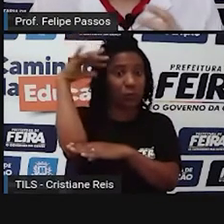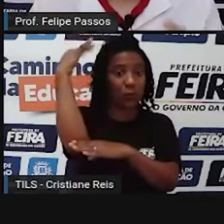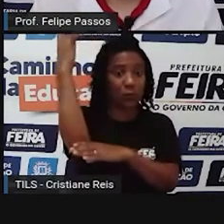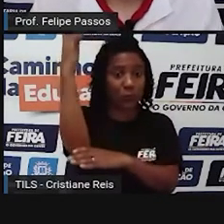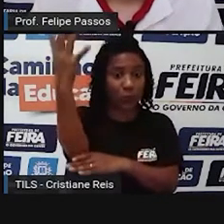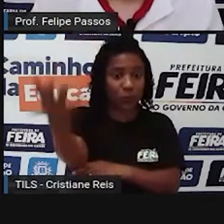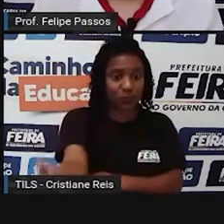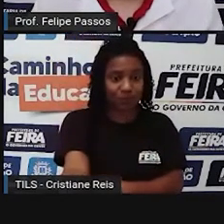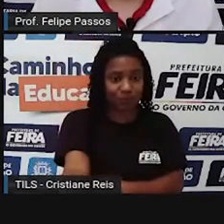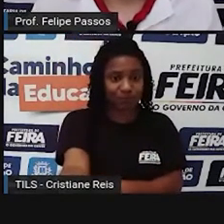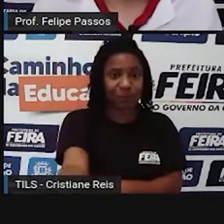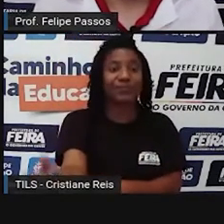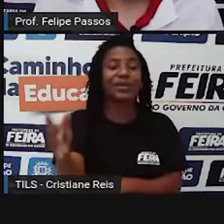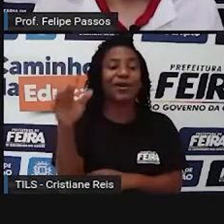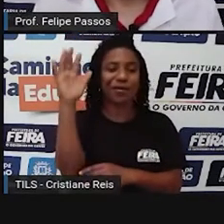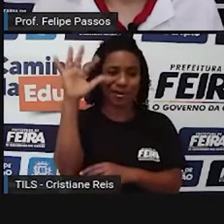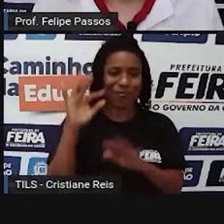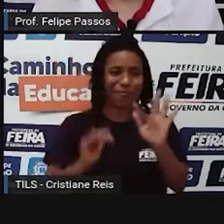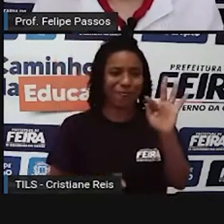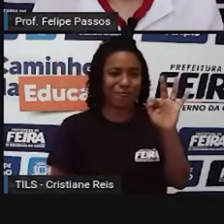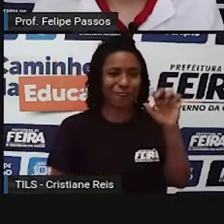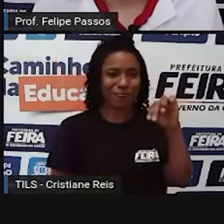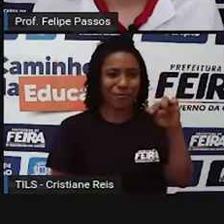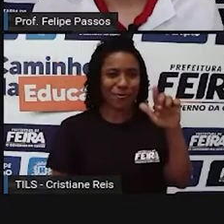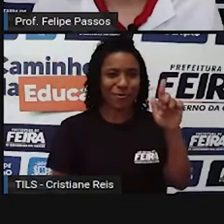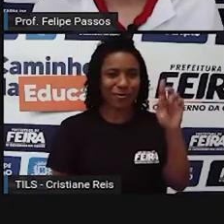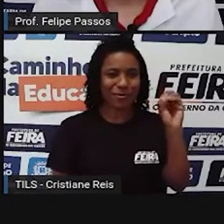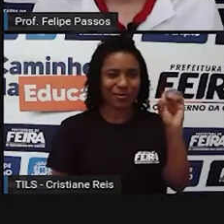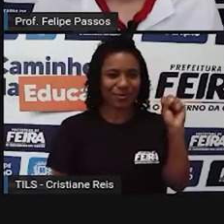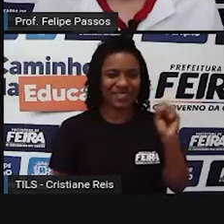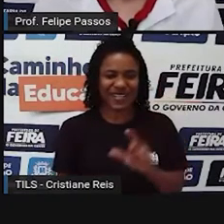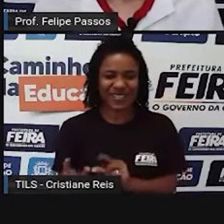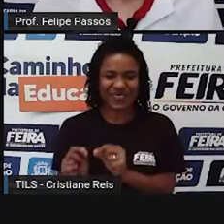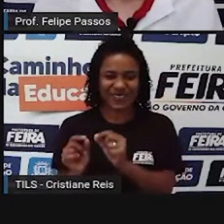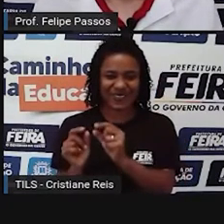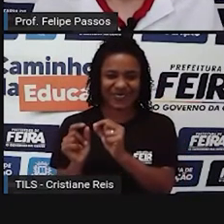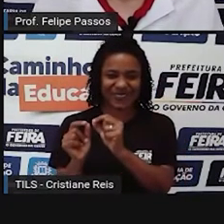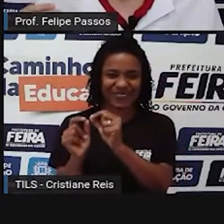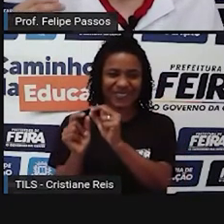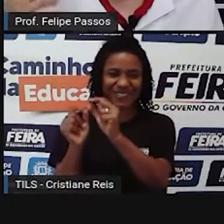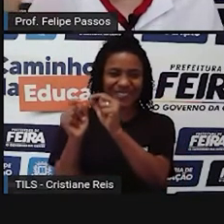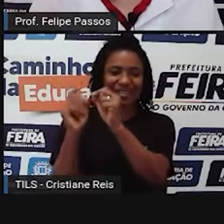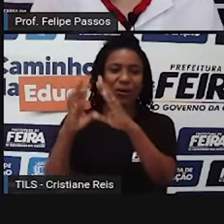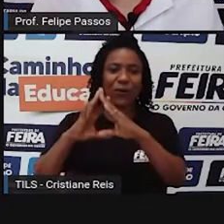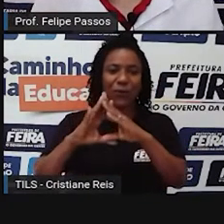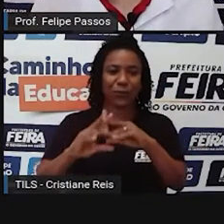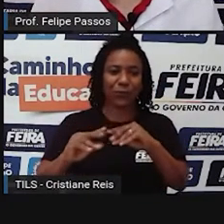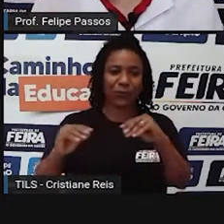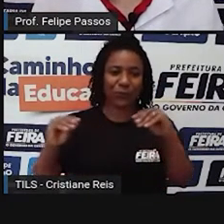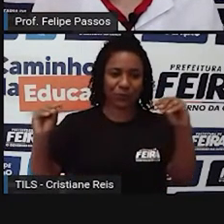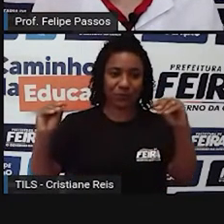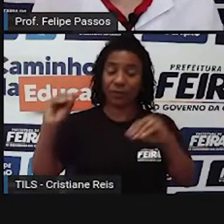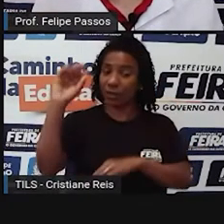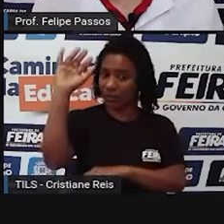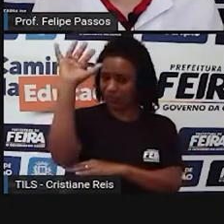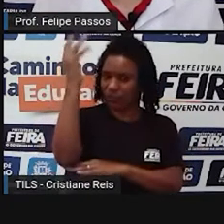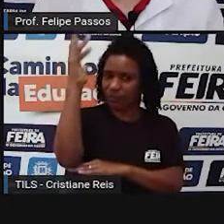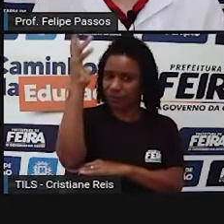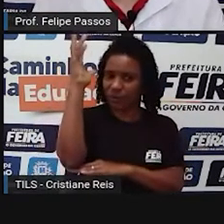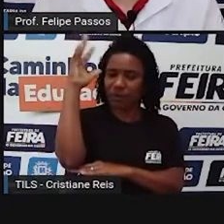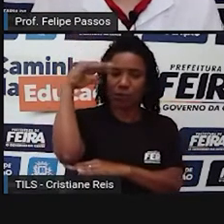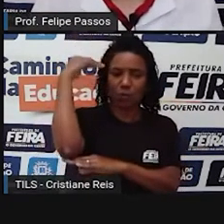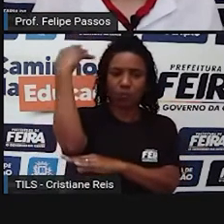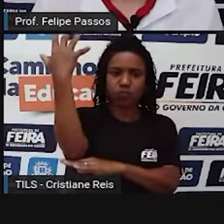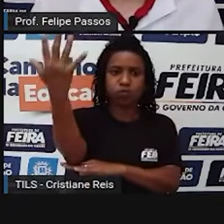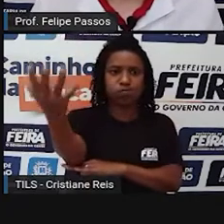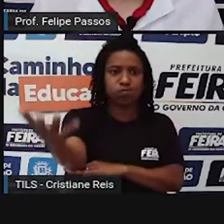né? Os fungos vão destruir aquele tronco, vão consumir aquele tronco. Então, veja só, a árvore caiu, morreu, né? E